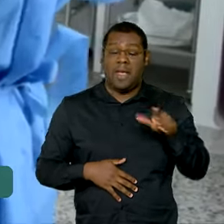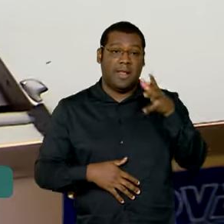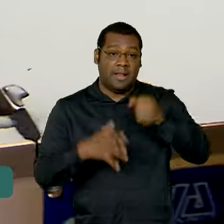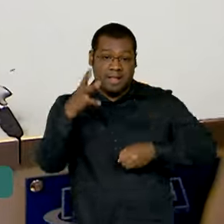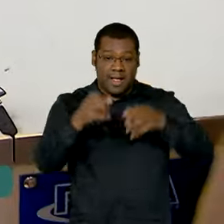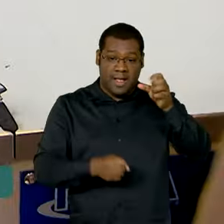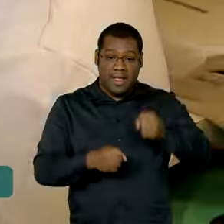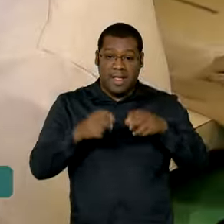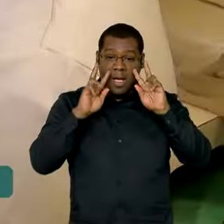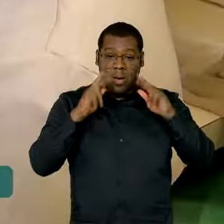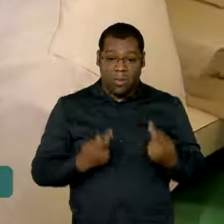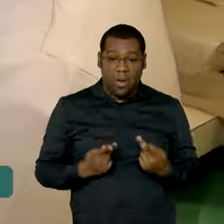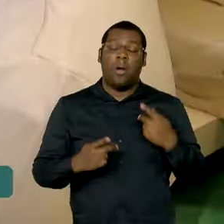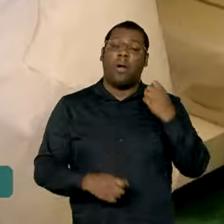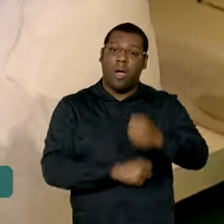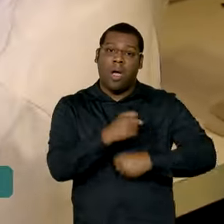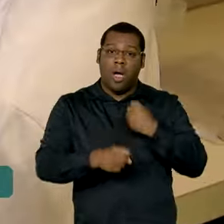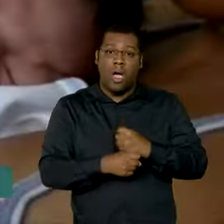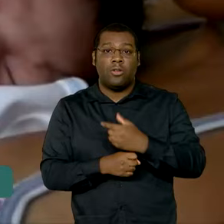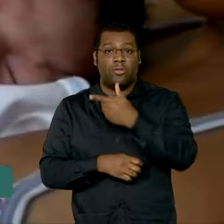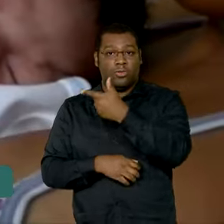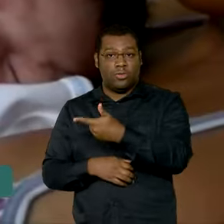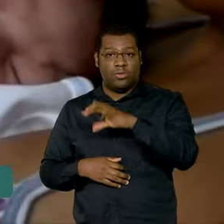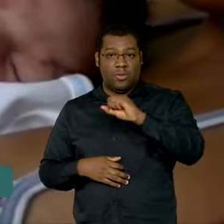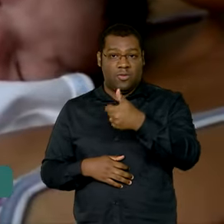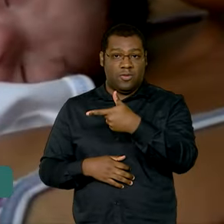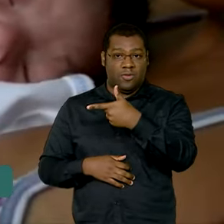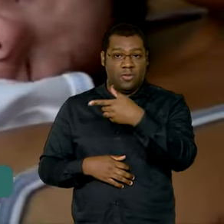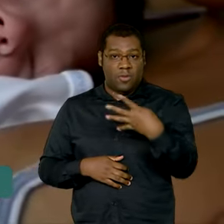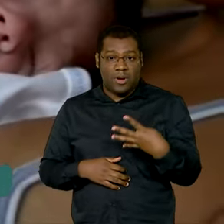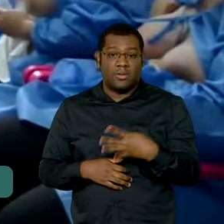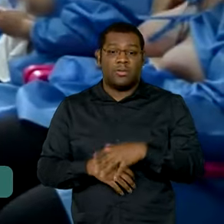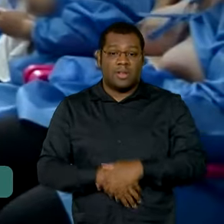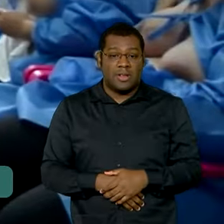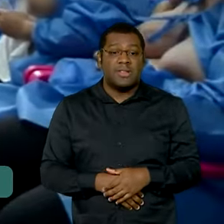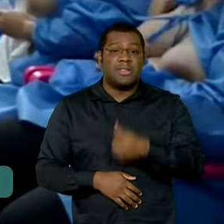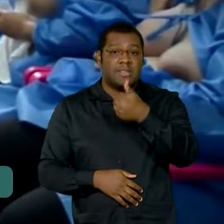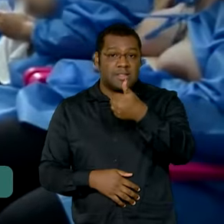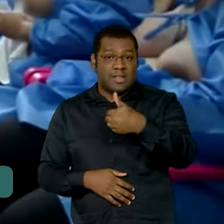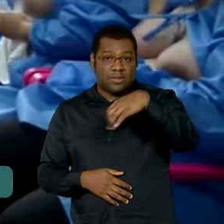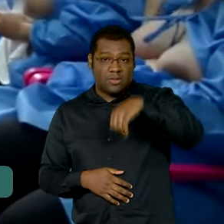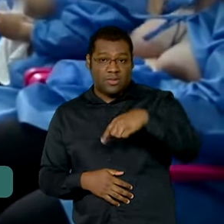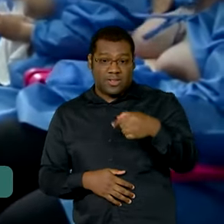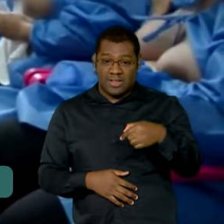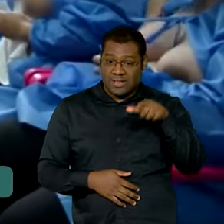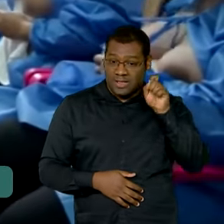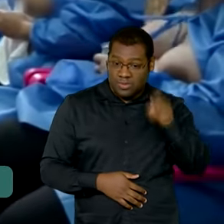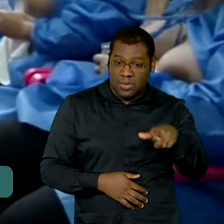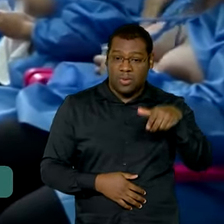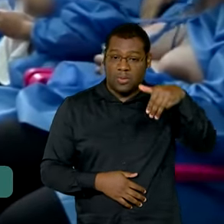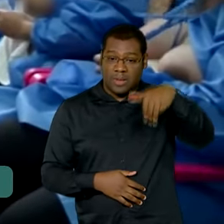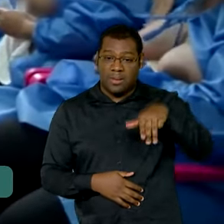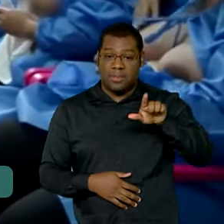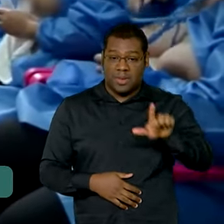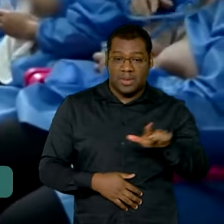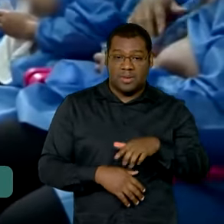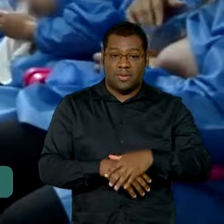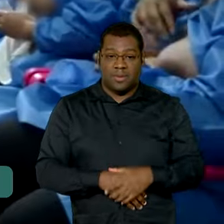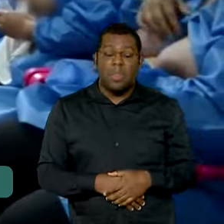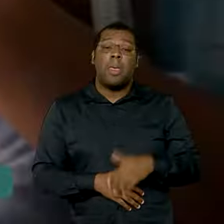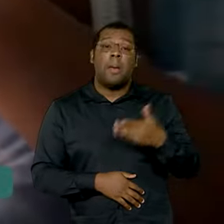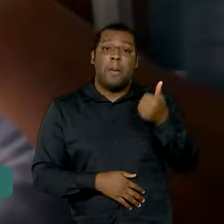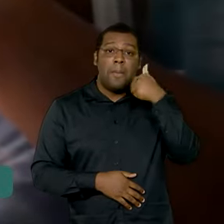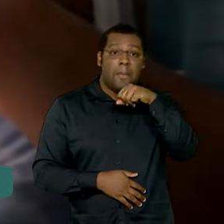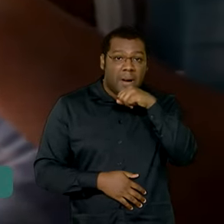este ano, foram 197 mil. Em 2024, o banco conta até agora com 60 mães